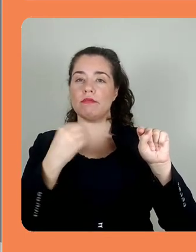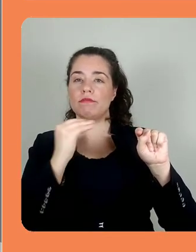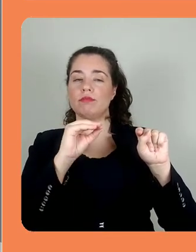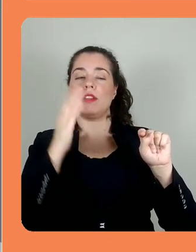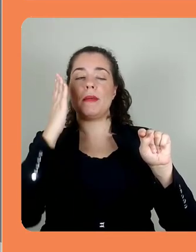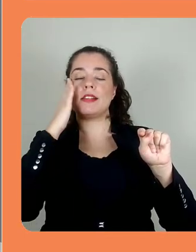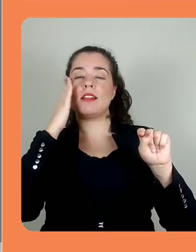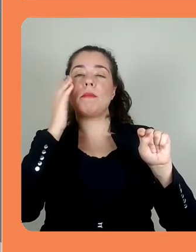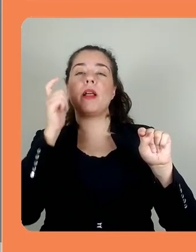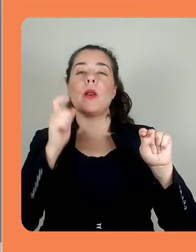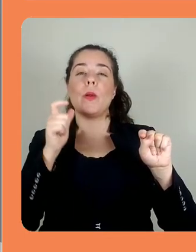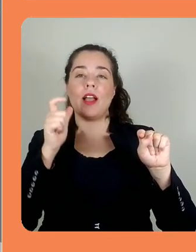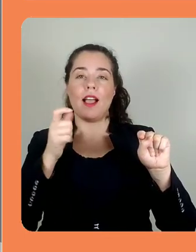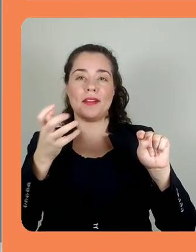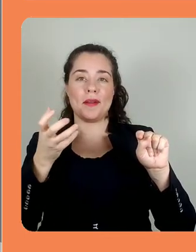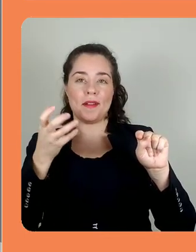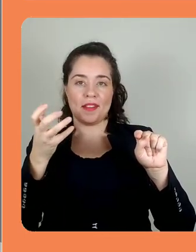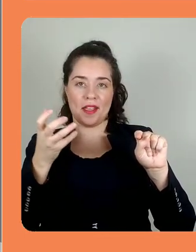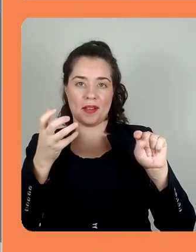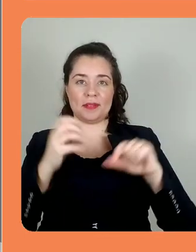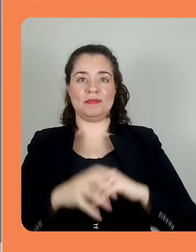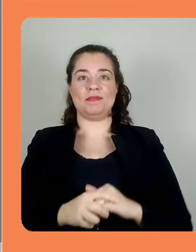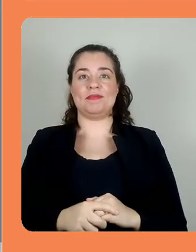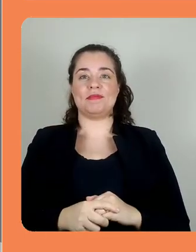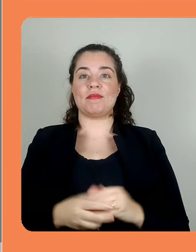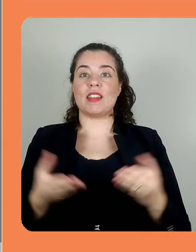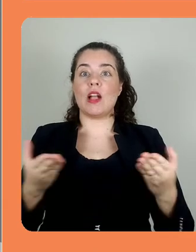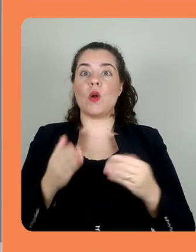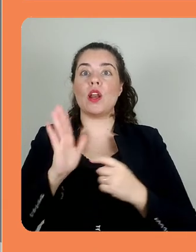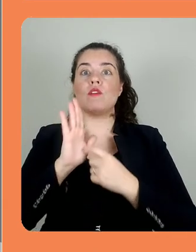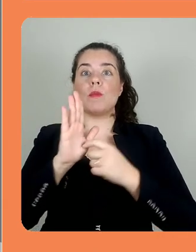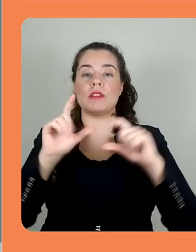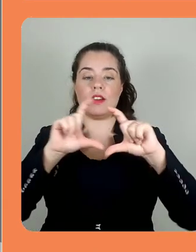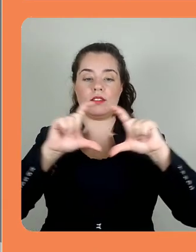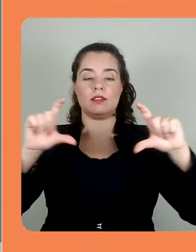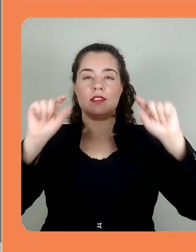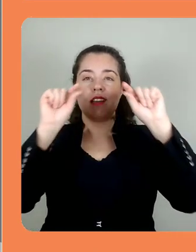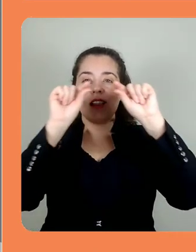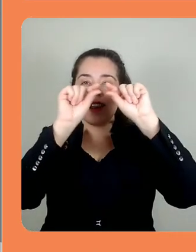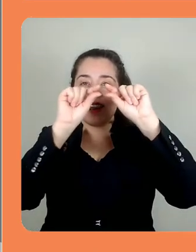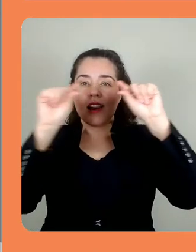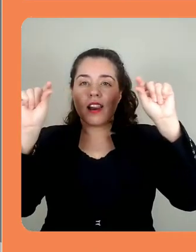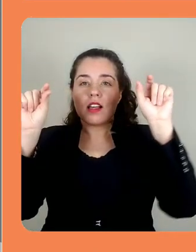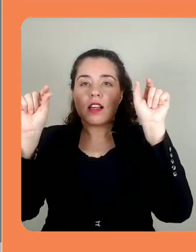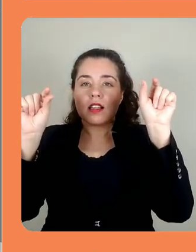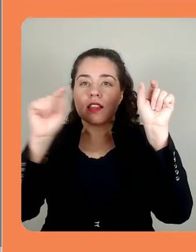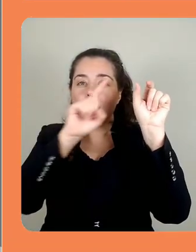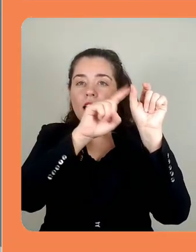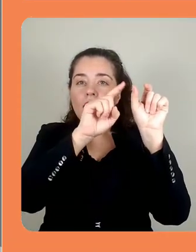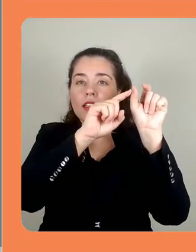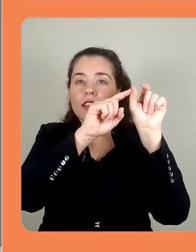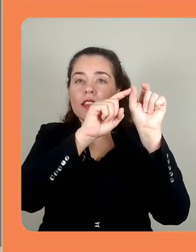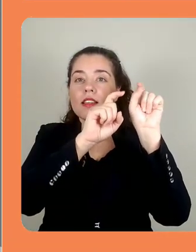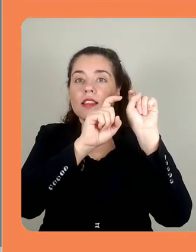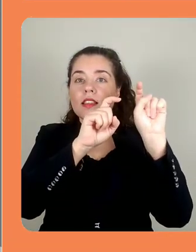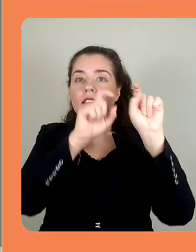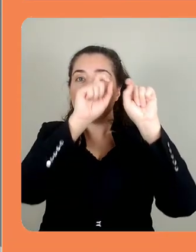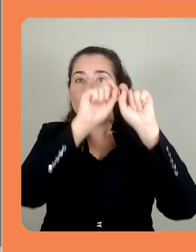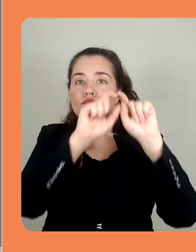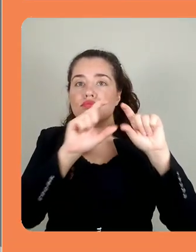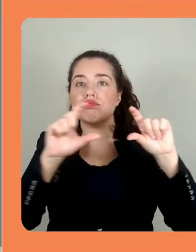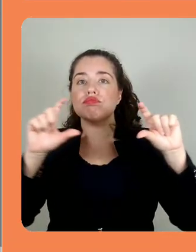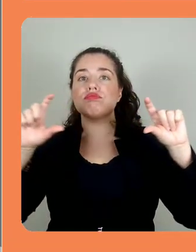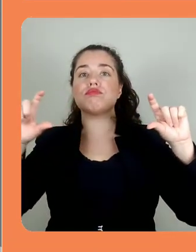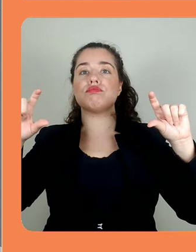expandir. Já estava expandido o meu, mas vou mostrar para vocês que esse botãozinho aqui expande as opções.